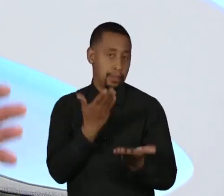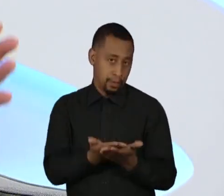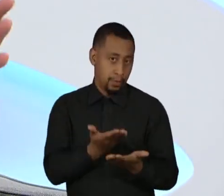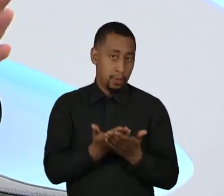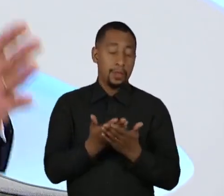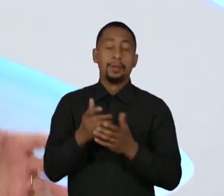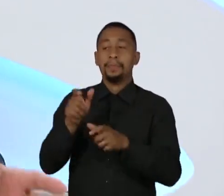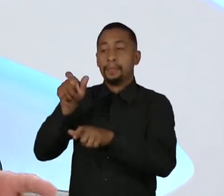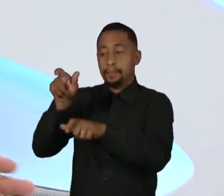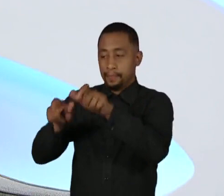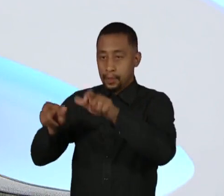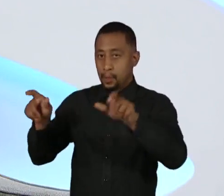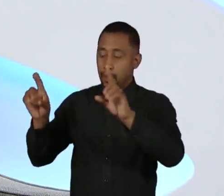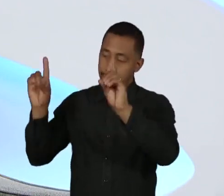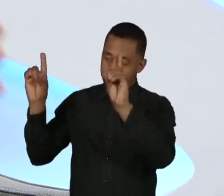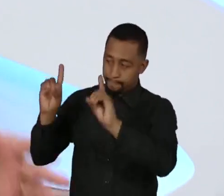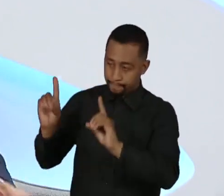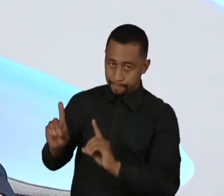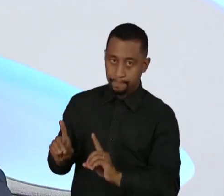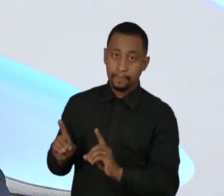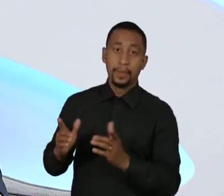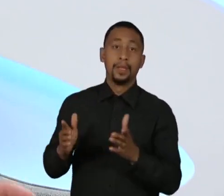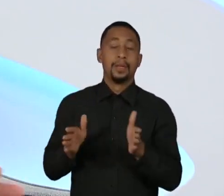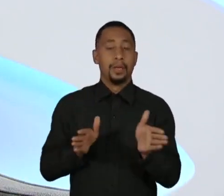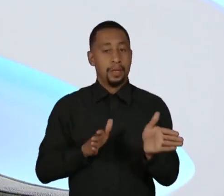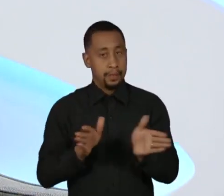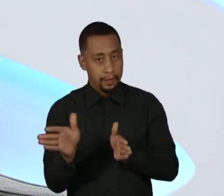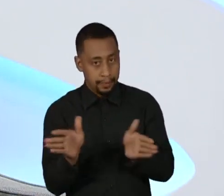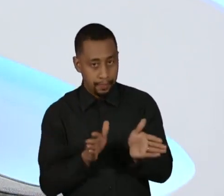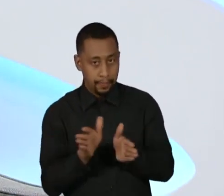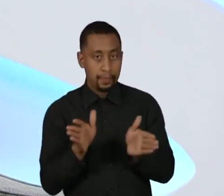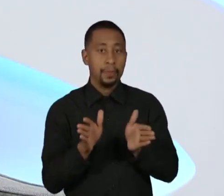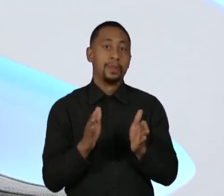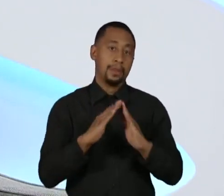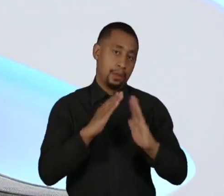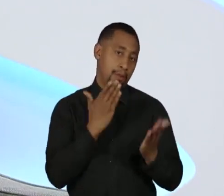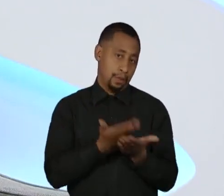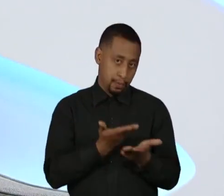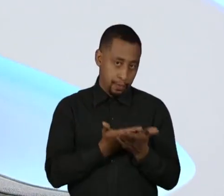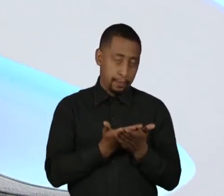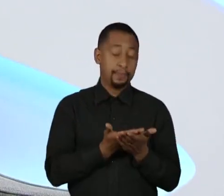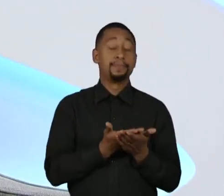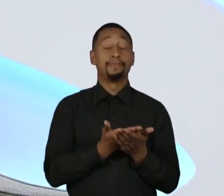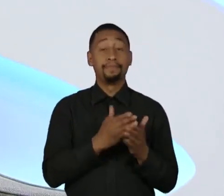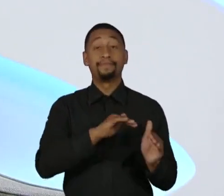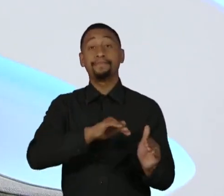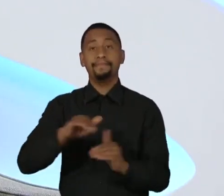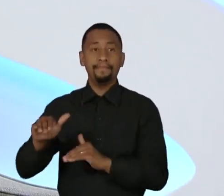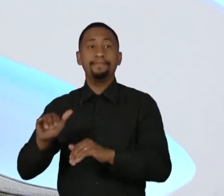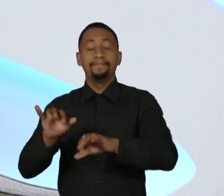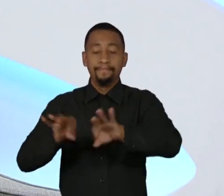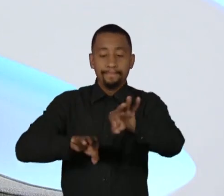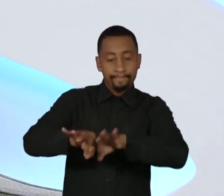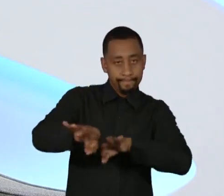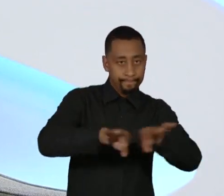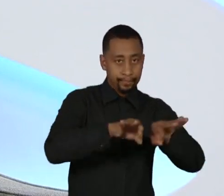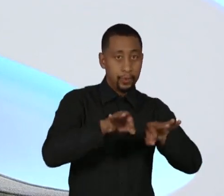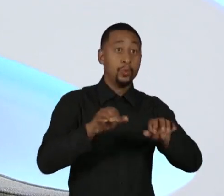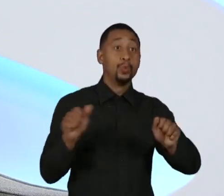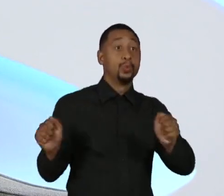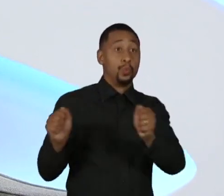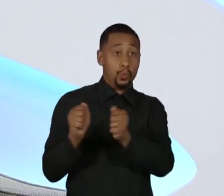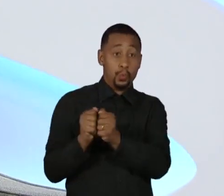com deficiência, a acessibilidade nas escolas e estamos desenhando a participação dos estados e